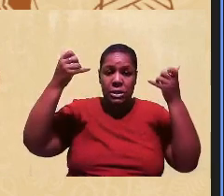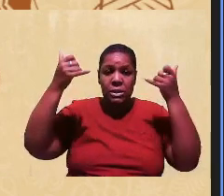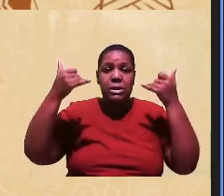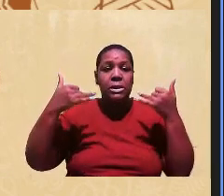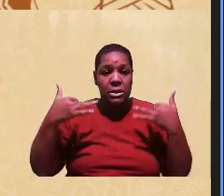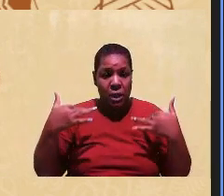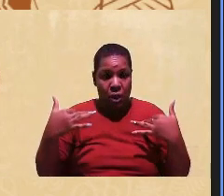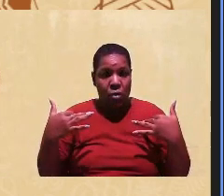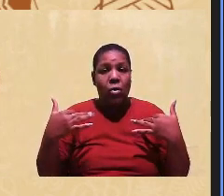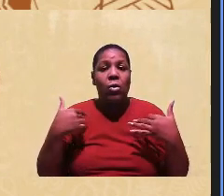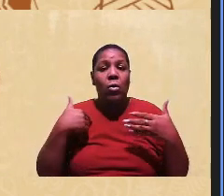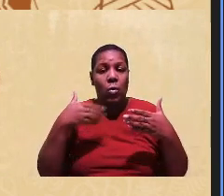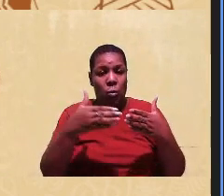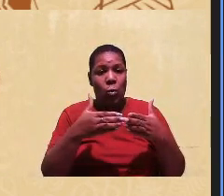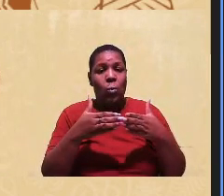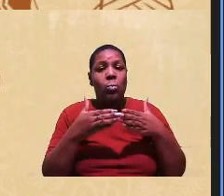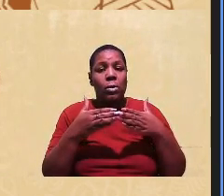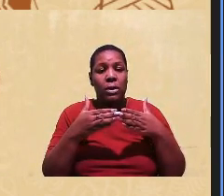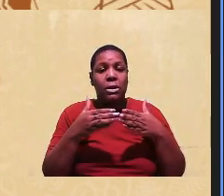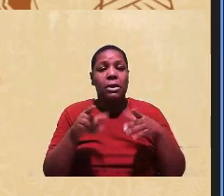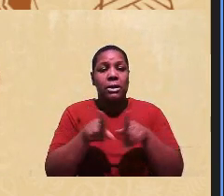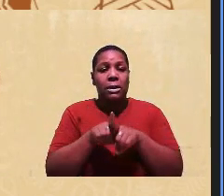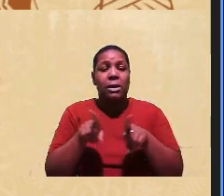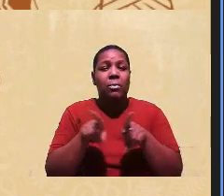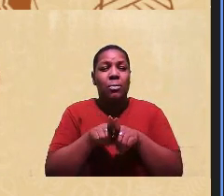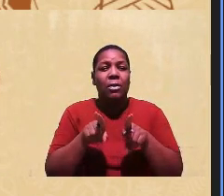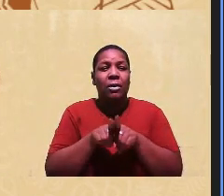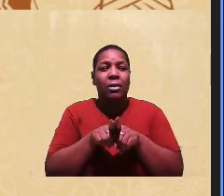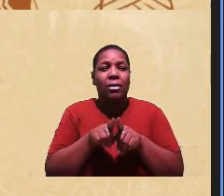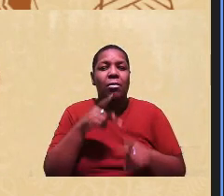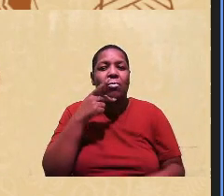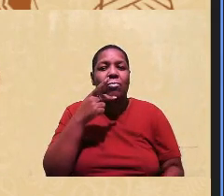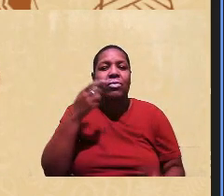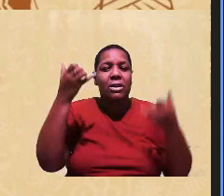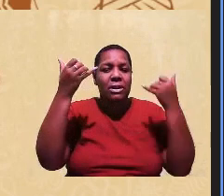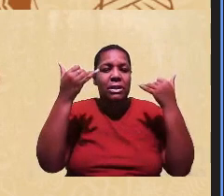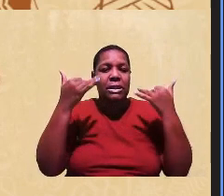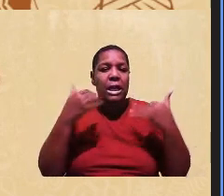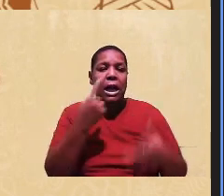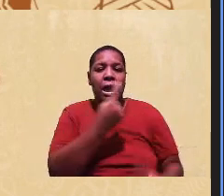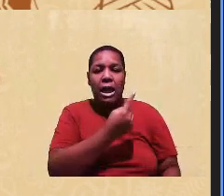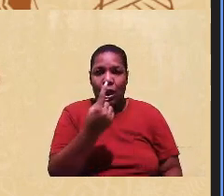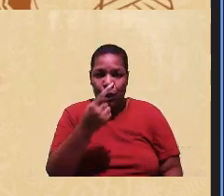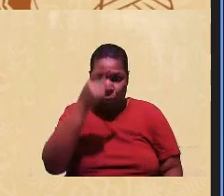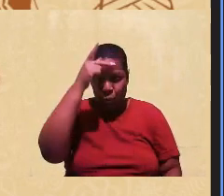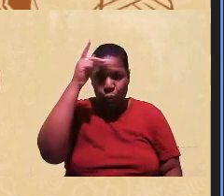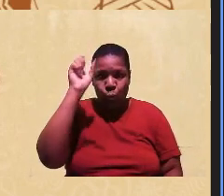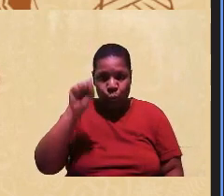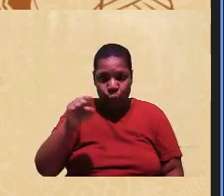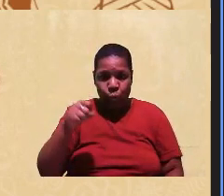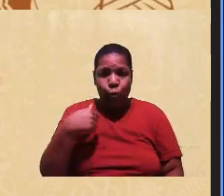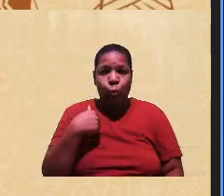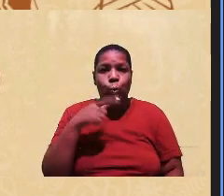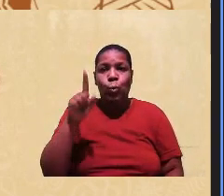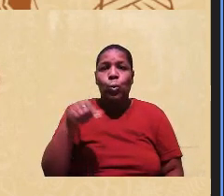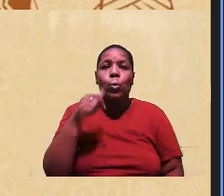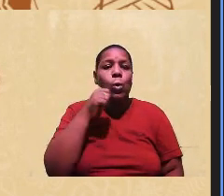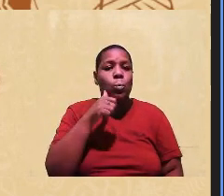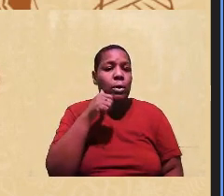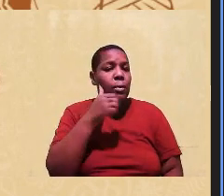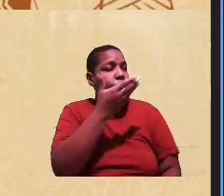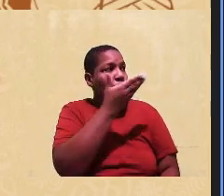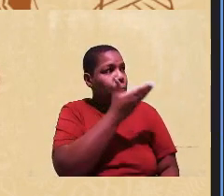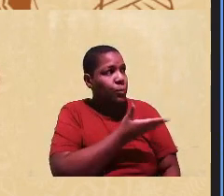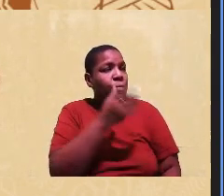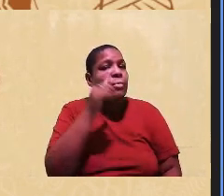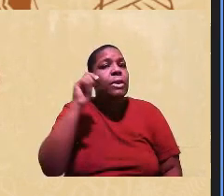depois eu peço para você e para Itainara também fazerem a audiodescrição de vocês. Eu sou uma mulher negra, de